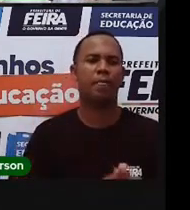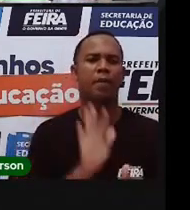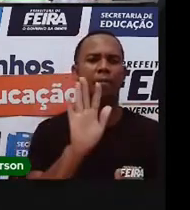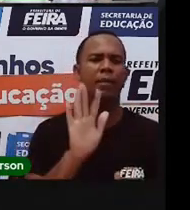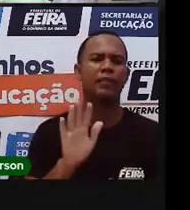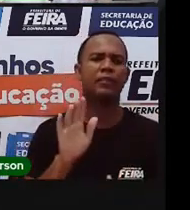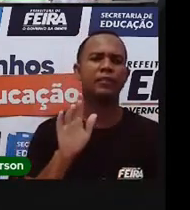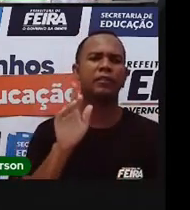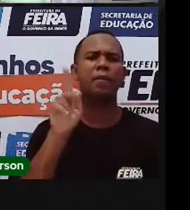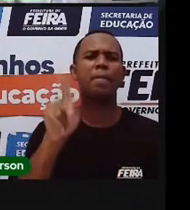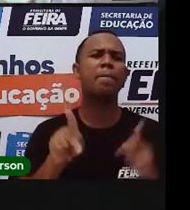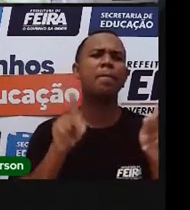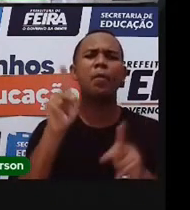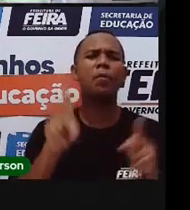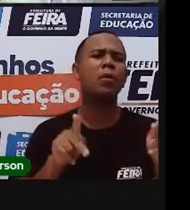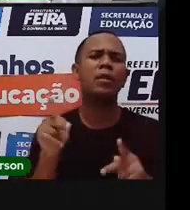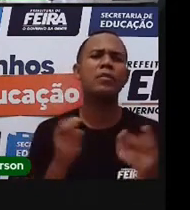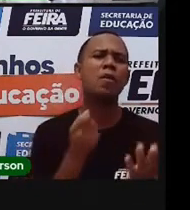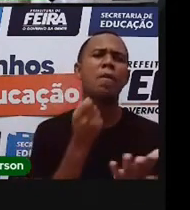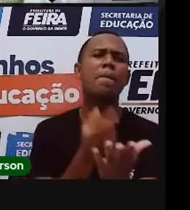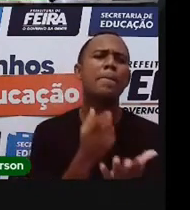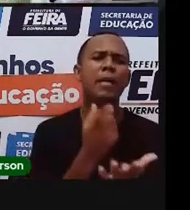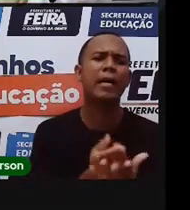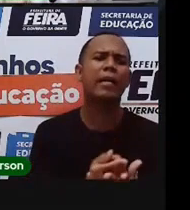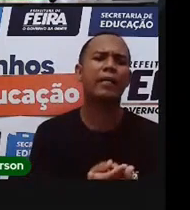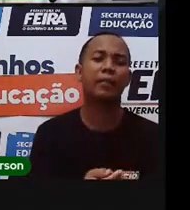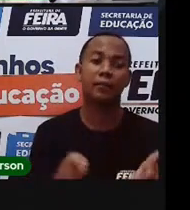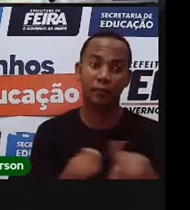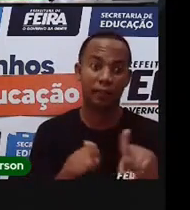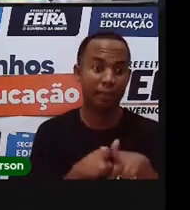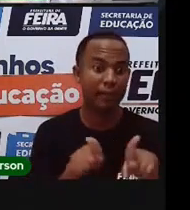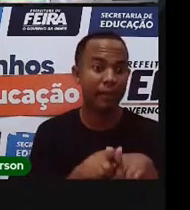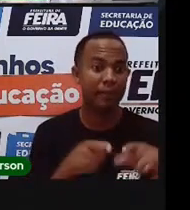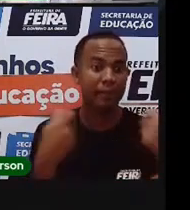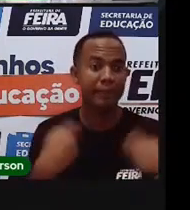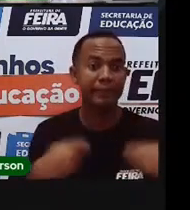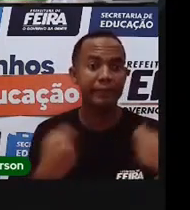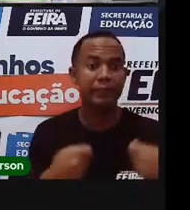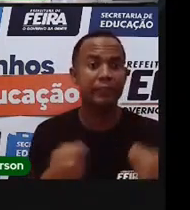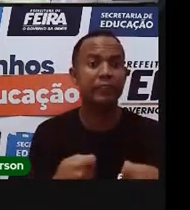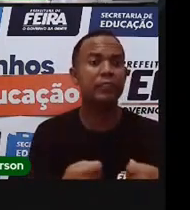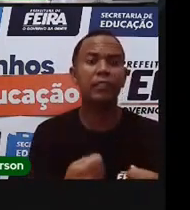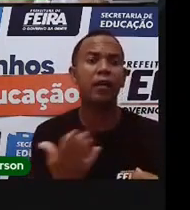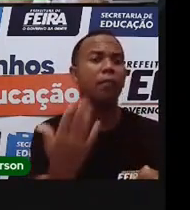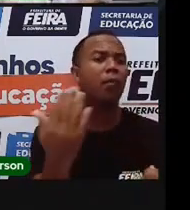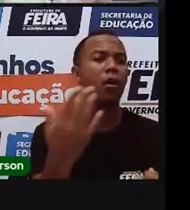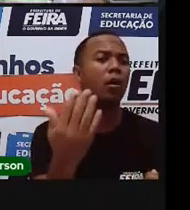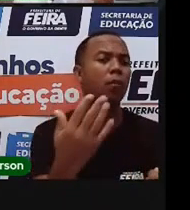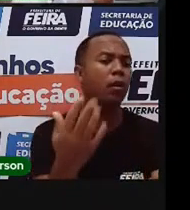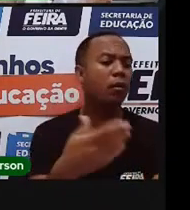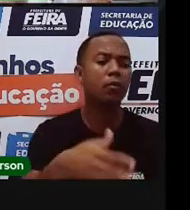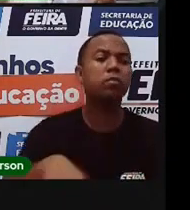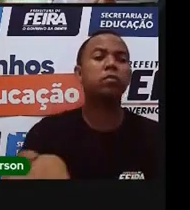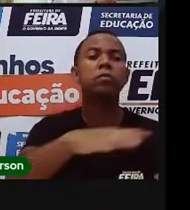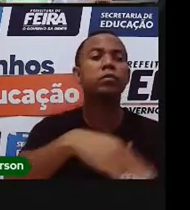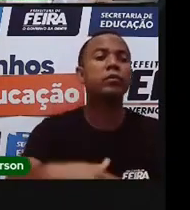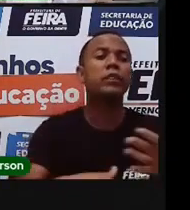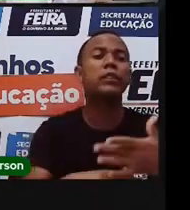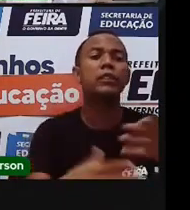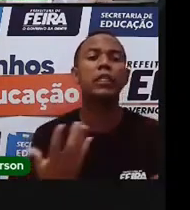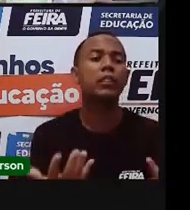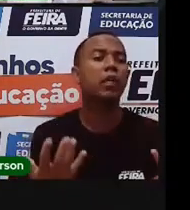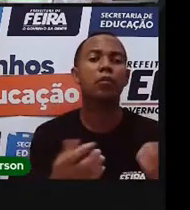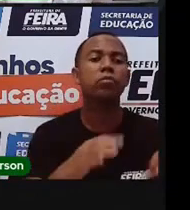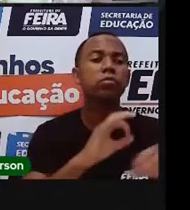paga por isso, a população precisa cobrar os responsáveis pela boa prestação destes